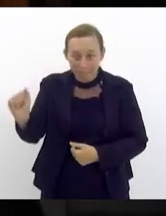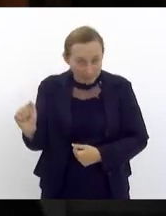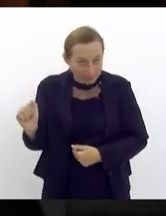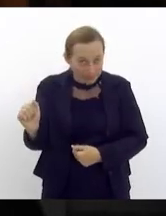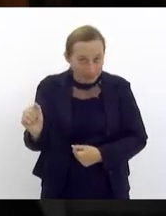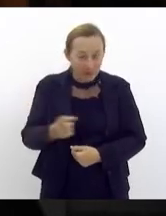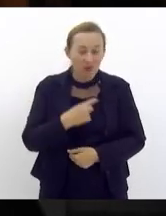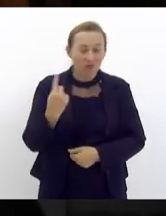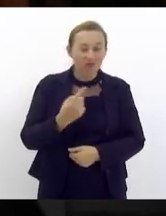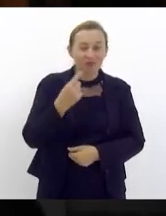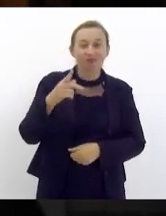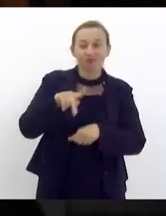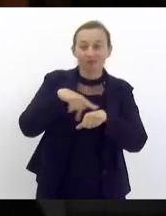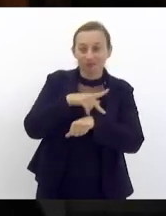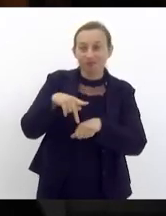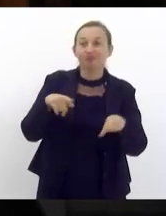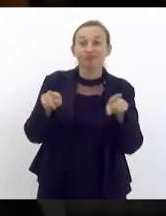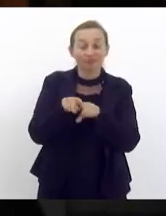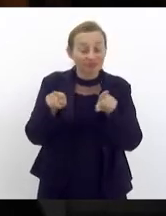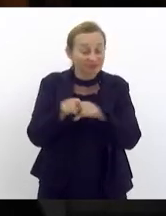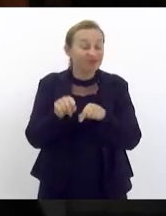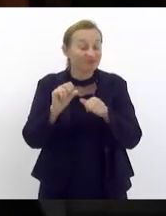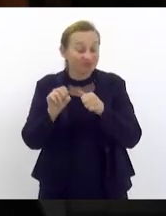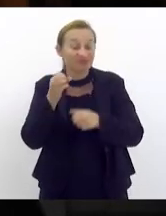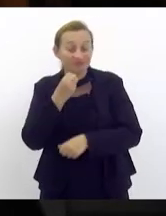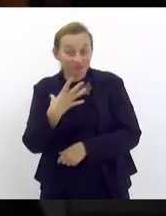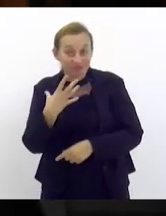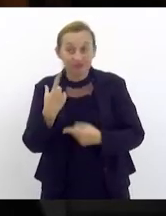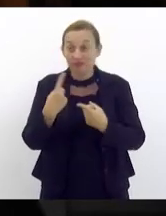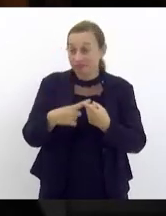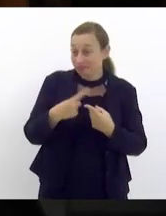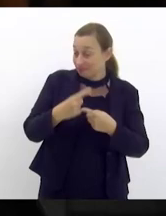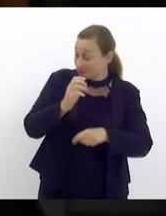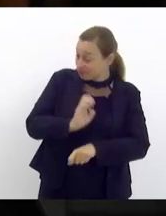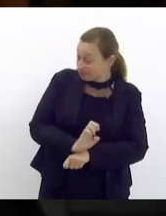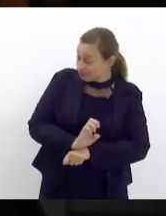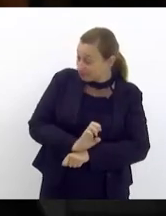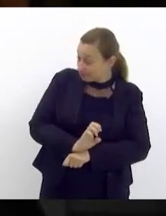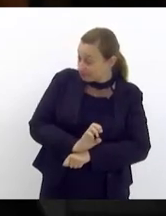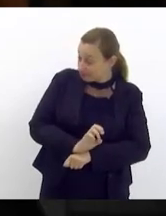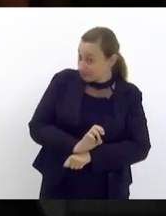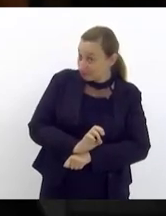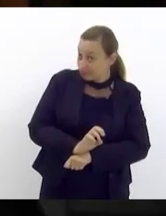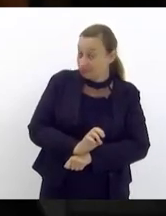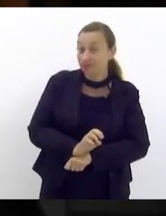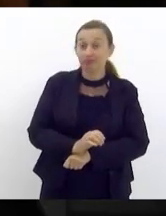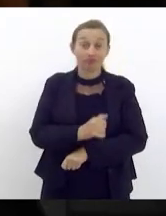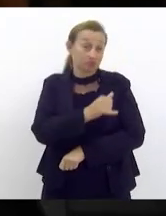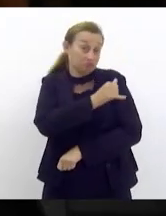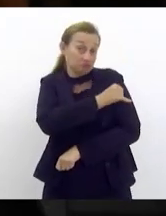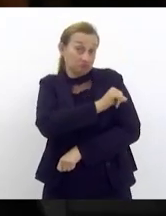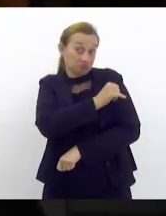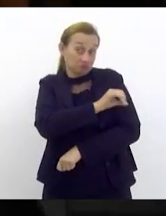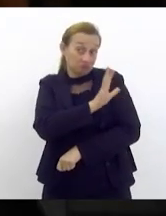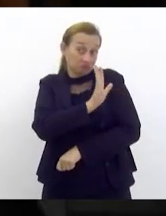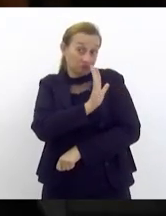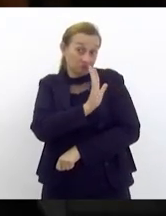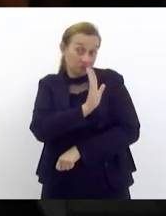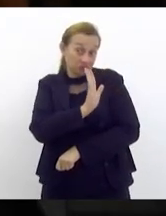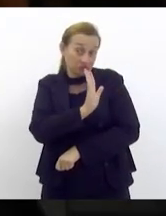o nosso país também o faça o dele porque o do estado por exemplo do Rio de Janeiro faça